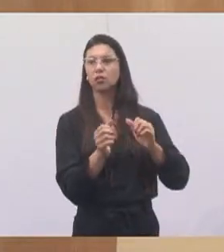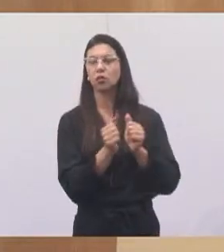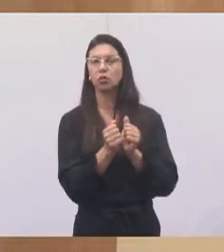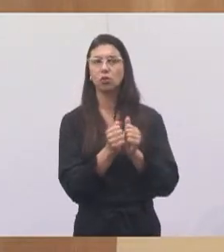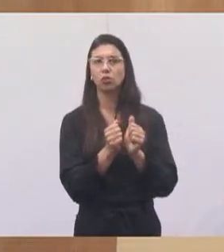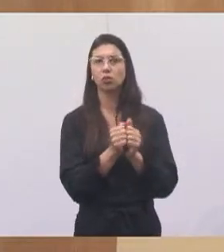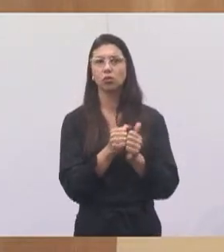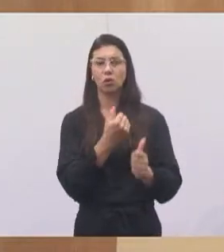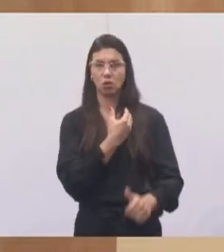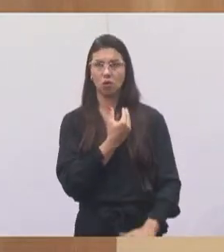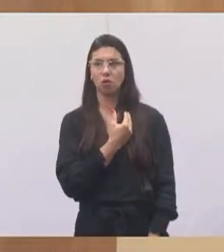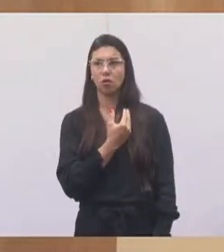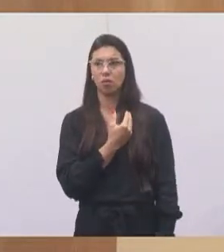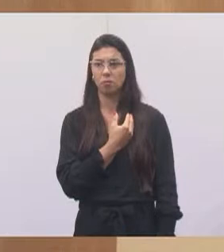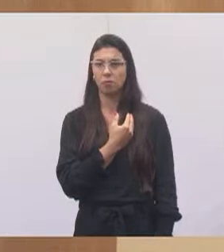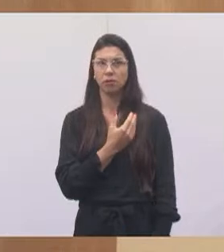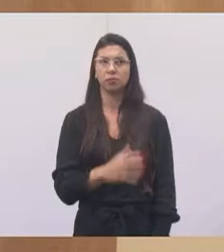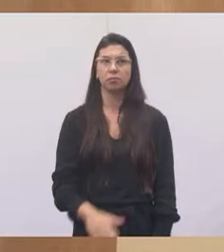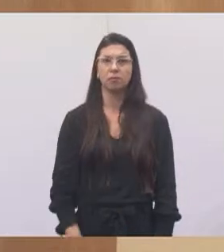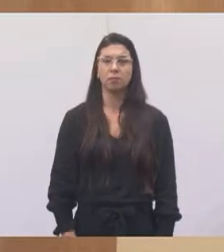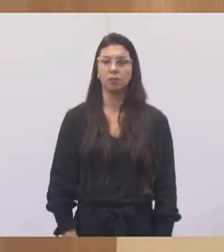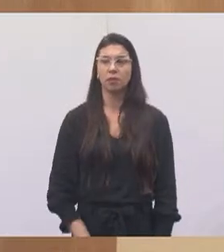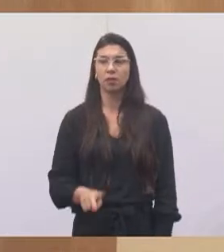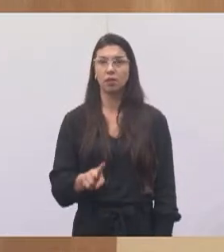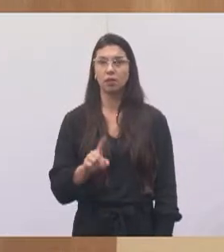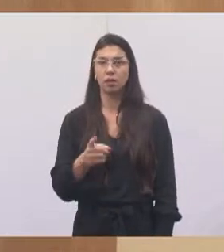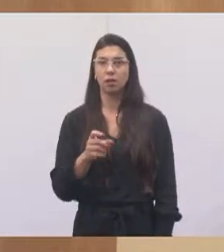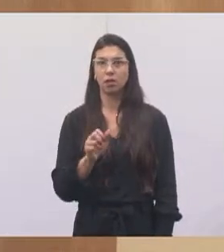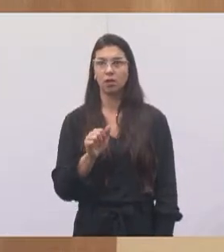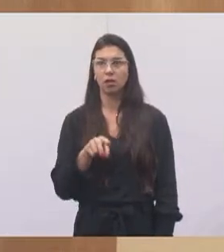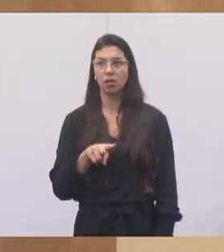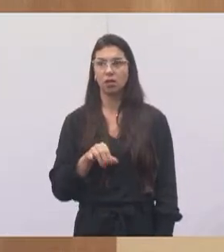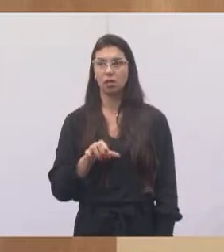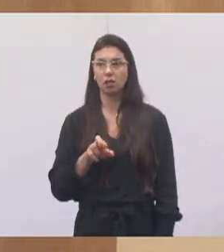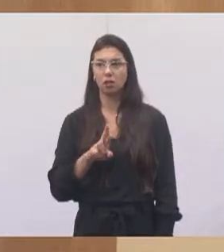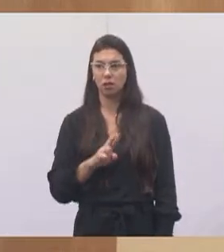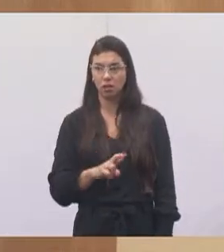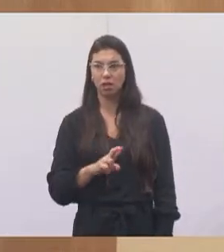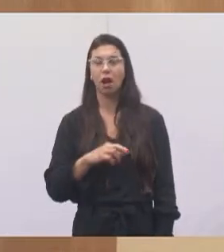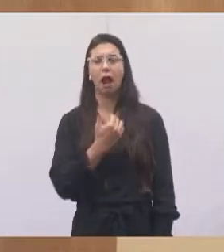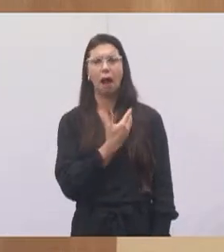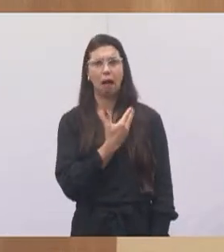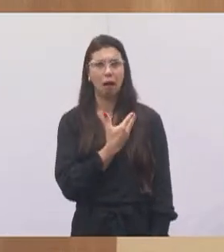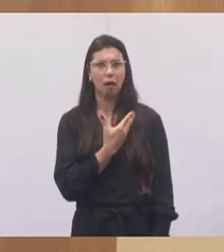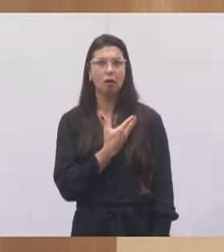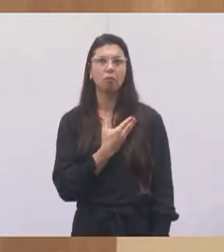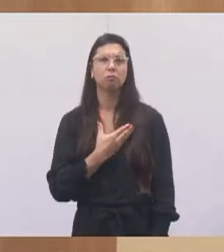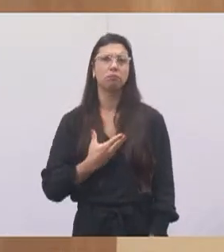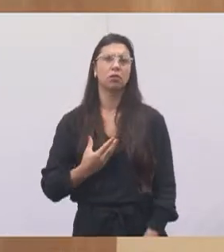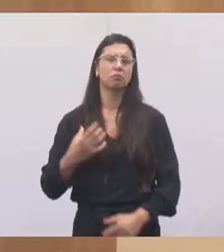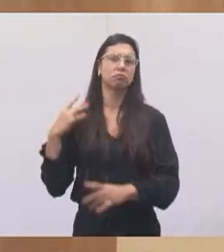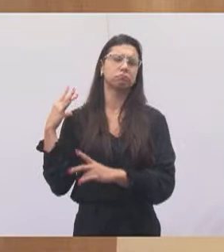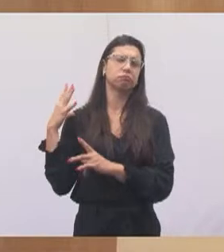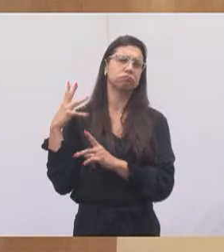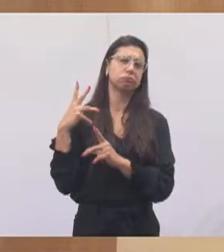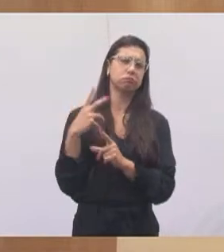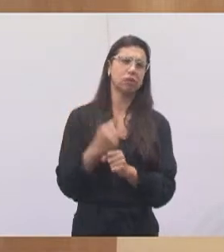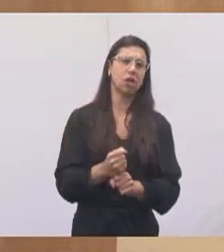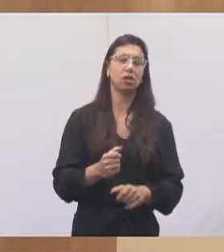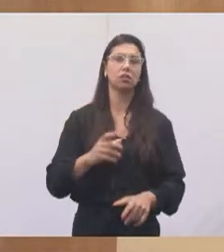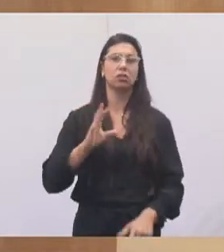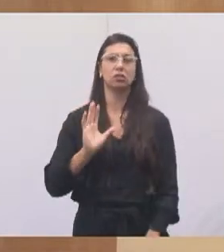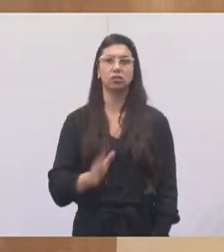bairro dos Remédios, o Xavier é um grande amigo da gente, muita luta junto, a gente